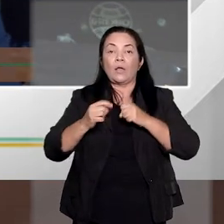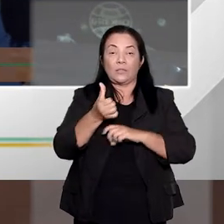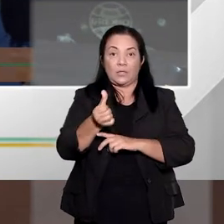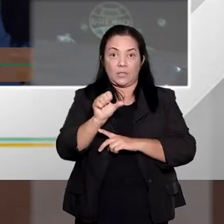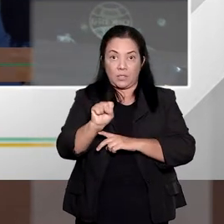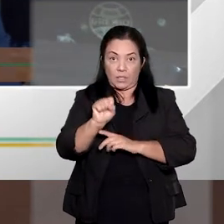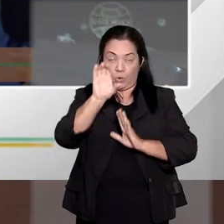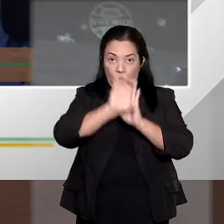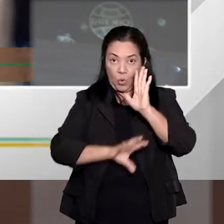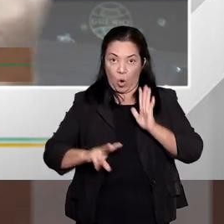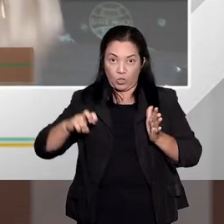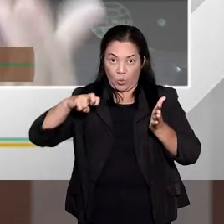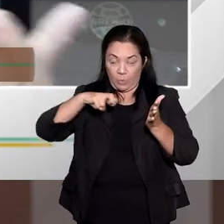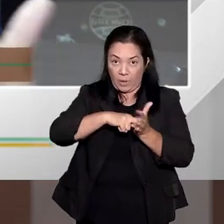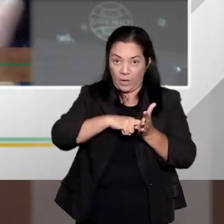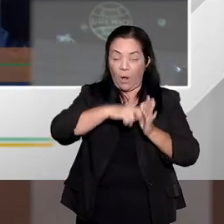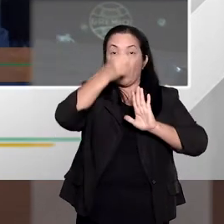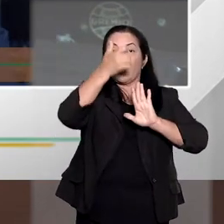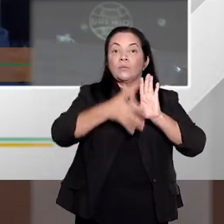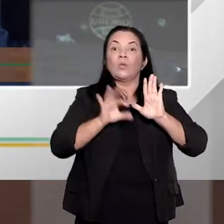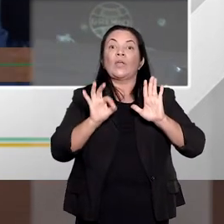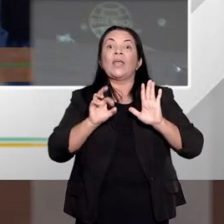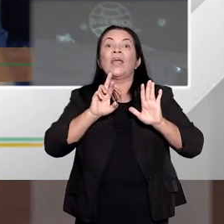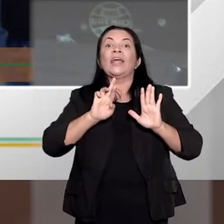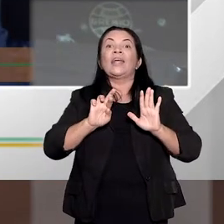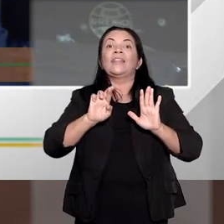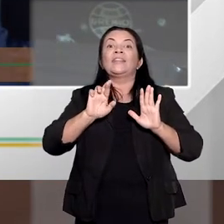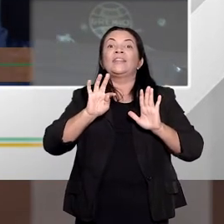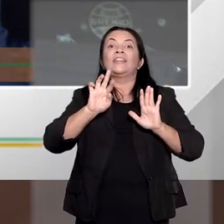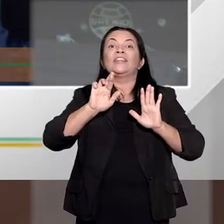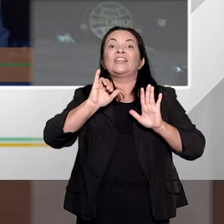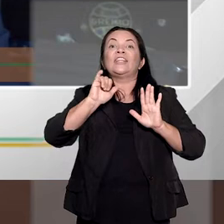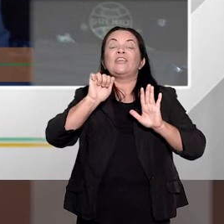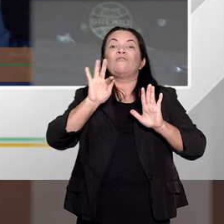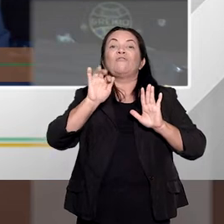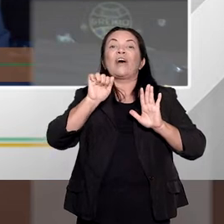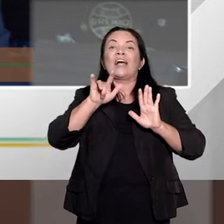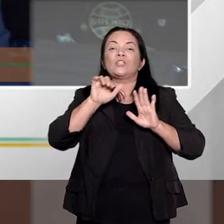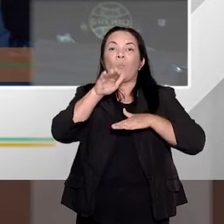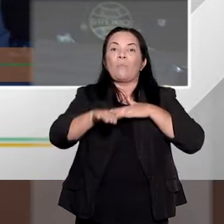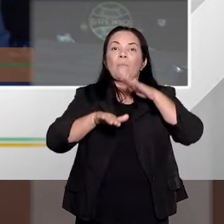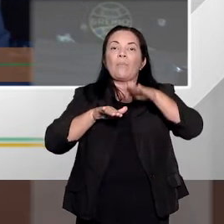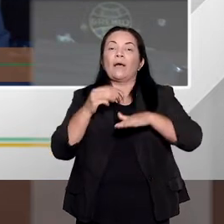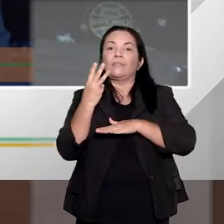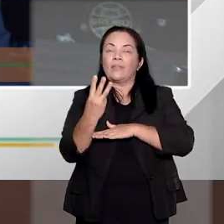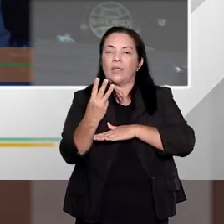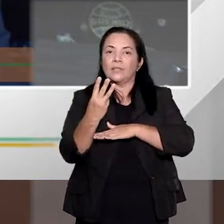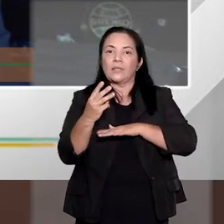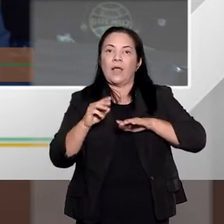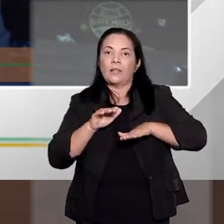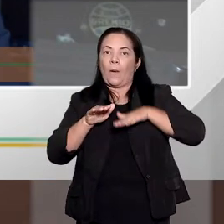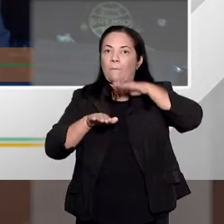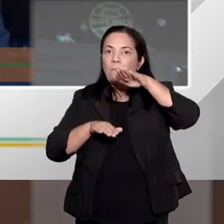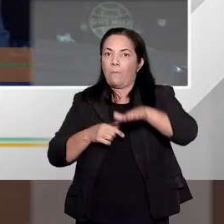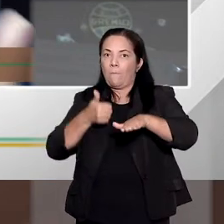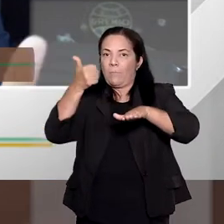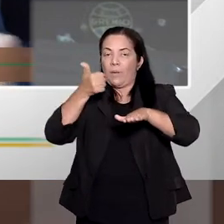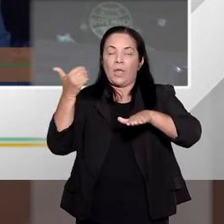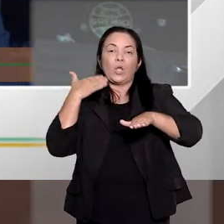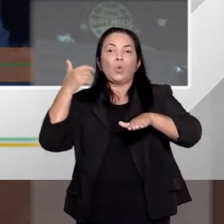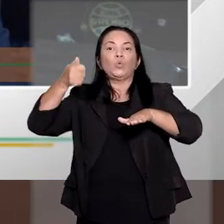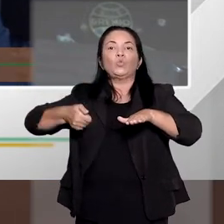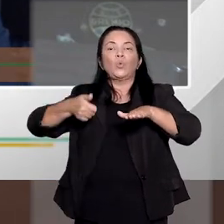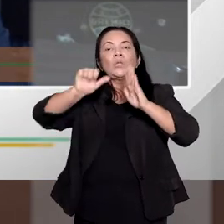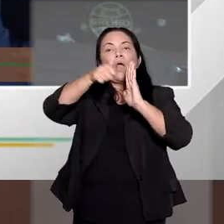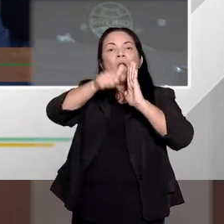68 do Código Penal, um critério trifásico. Na primeira fase de fixação da pena, o juiz, ele, analisando as circunstâncias